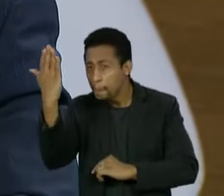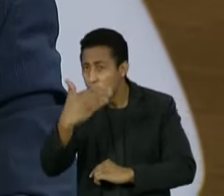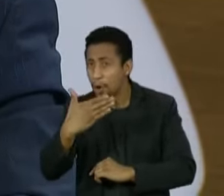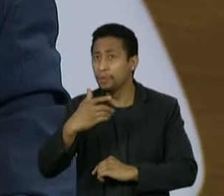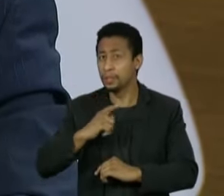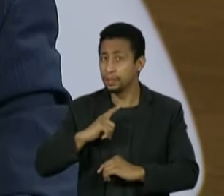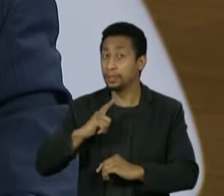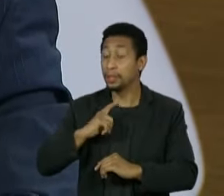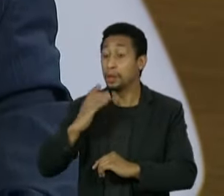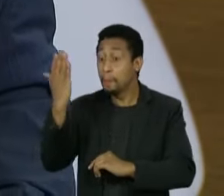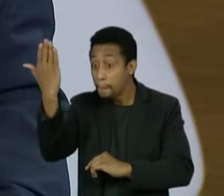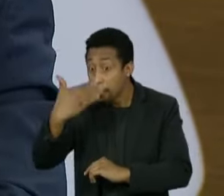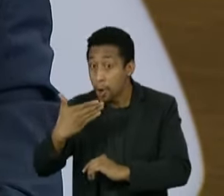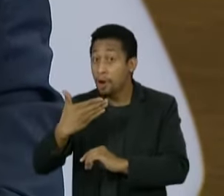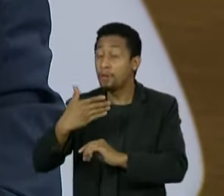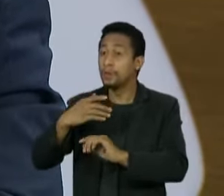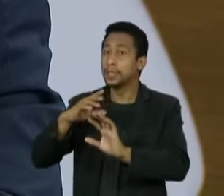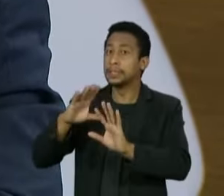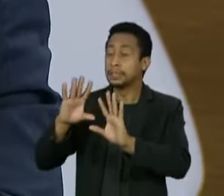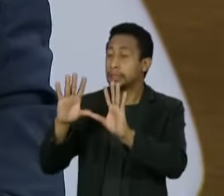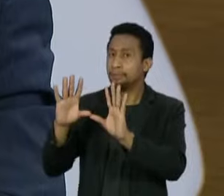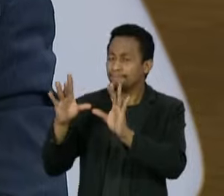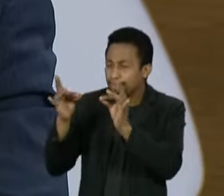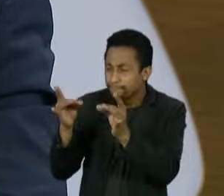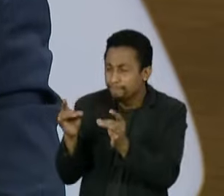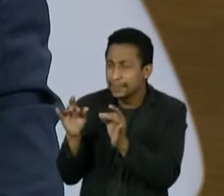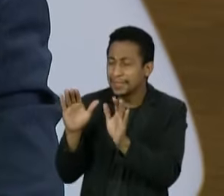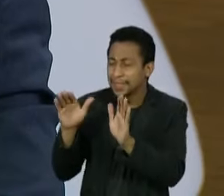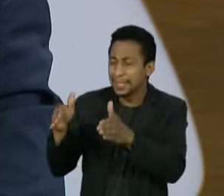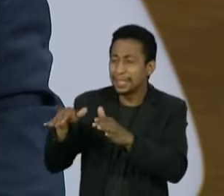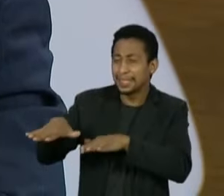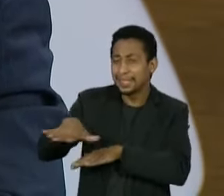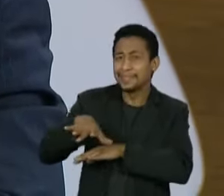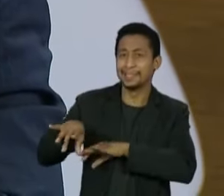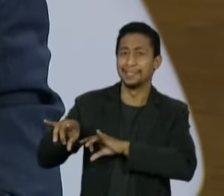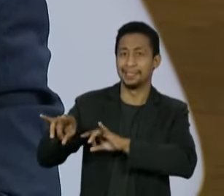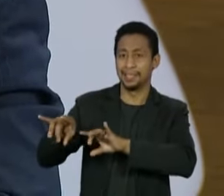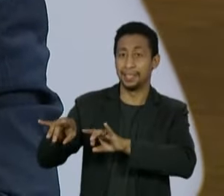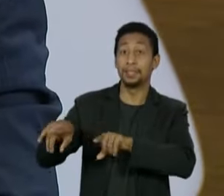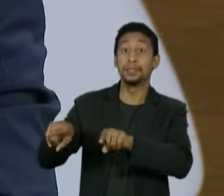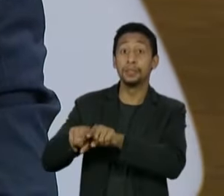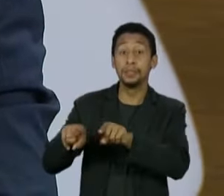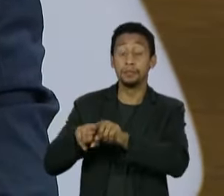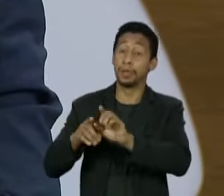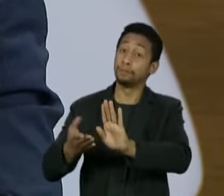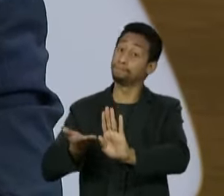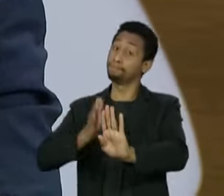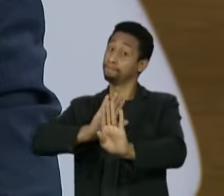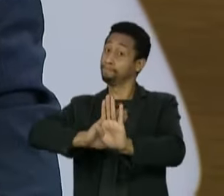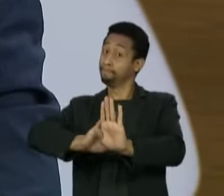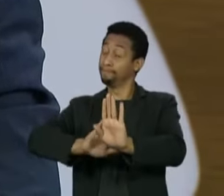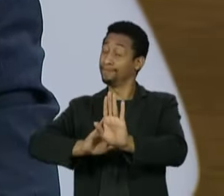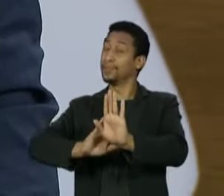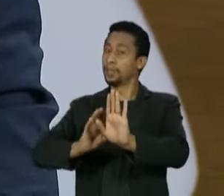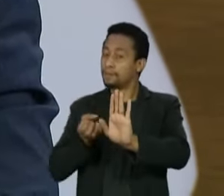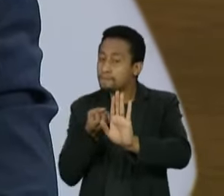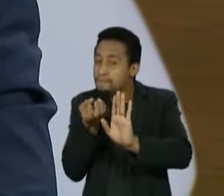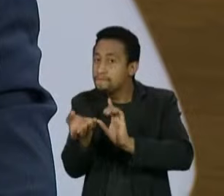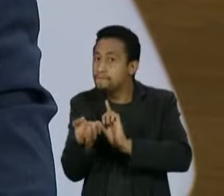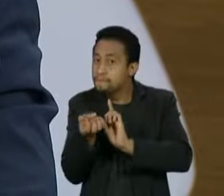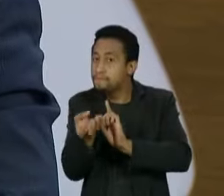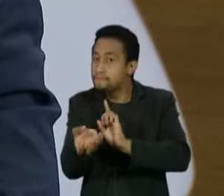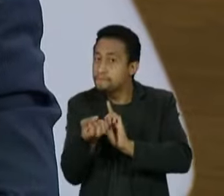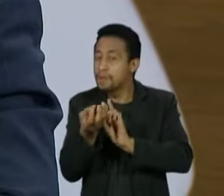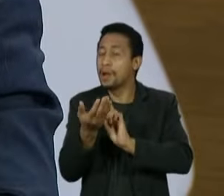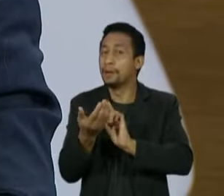objetiva, que são provas mais técnicas, como provas de natureza subjetiva, através dos depoimentos, e